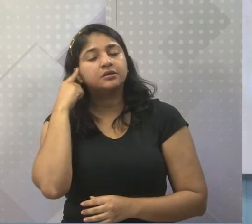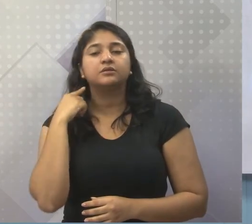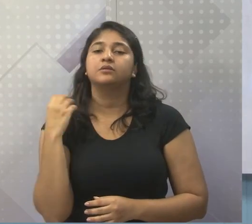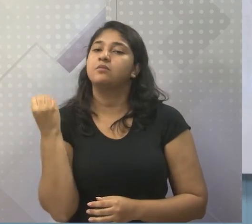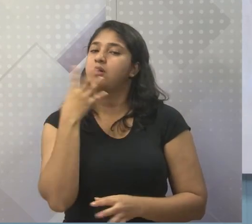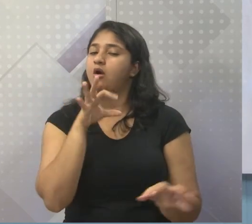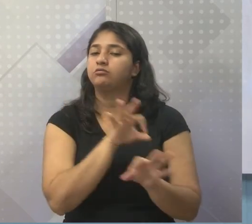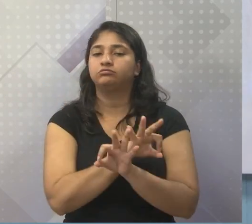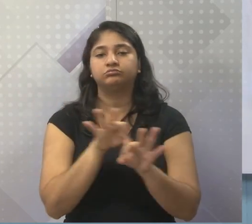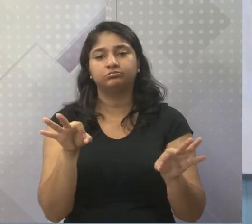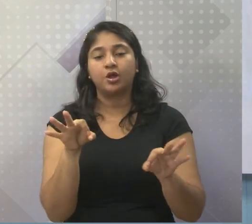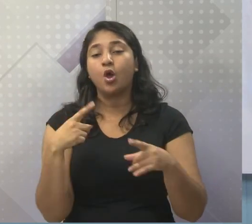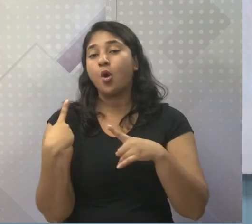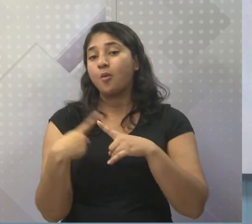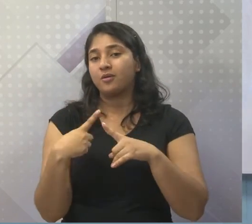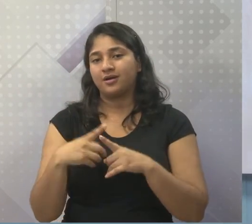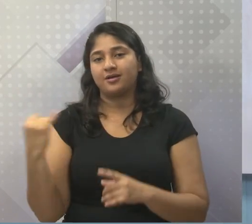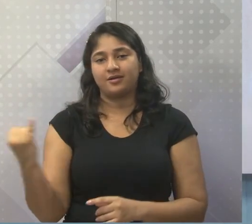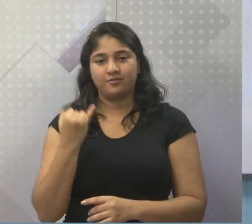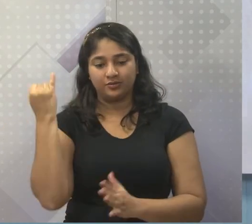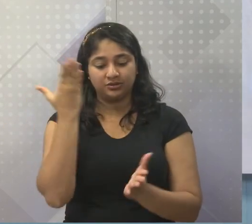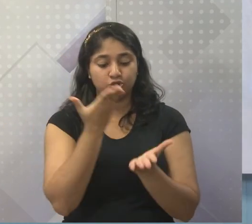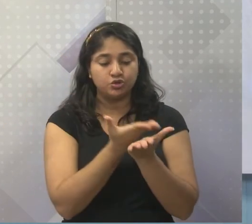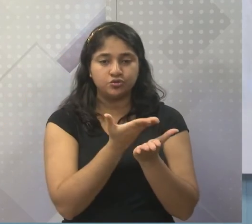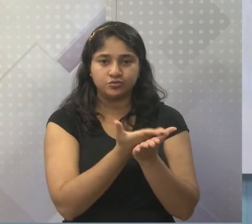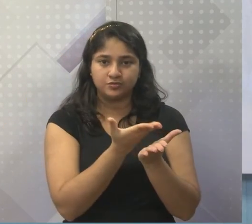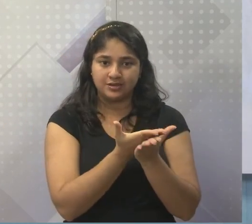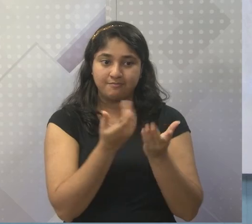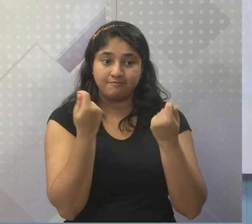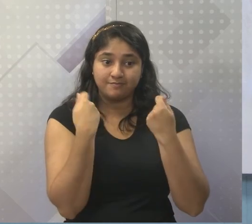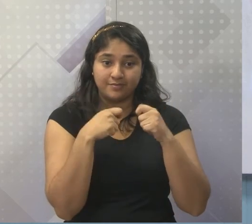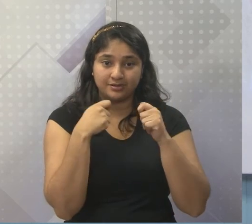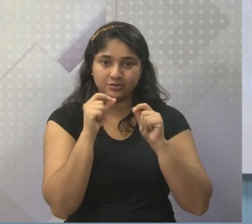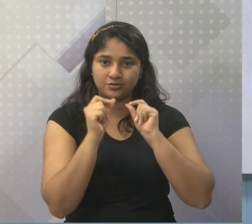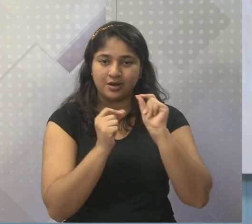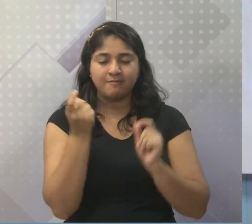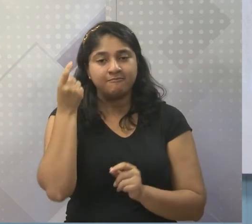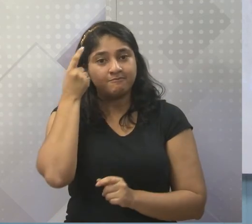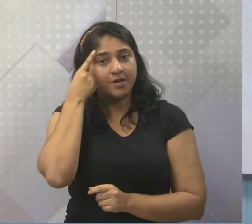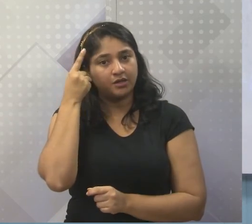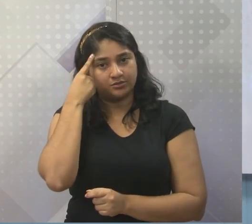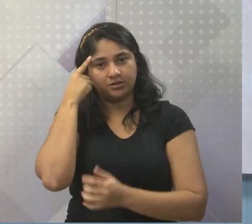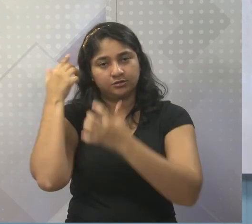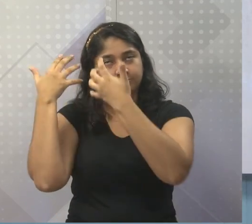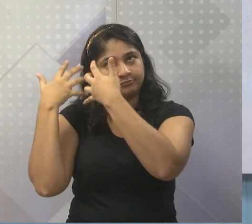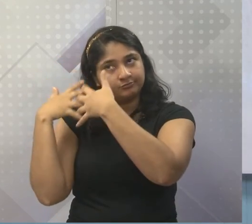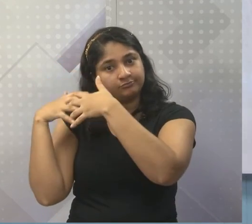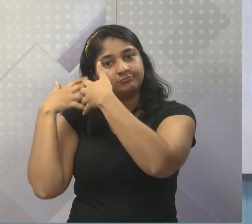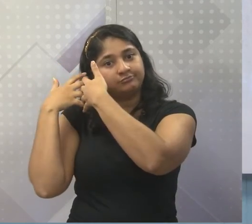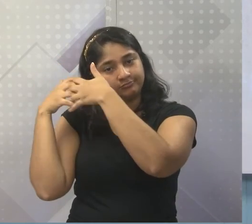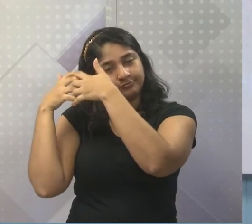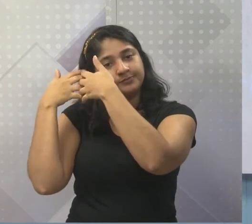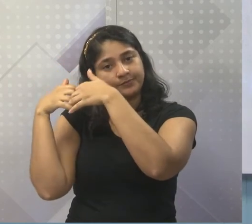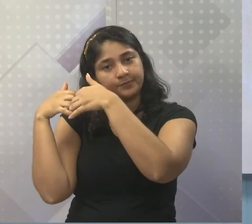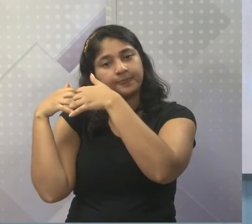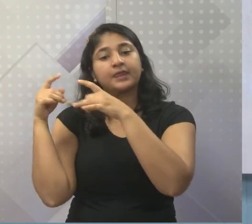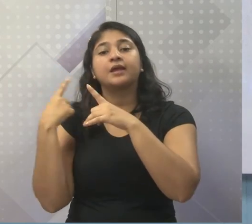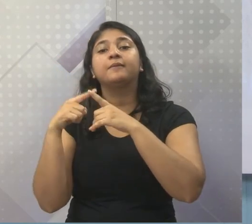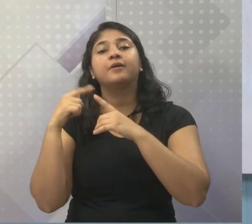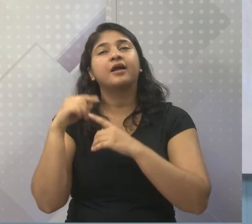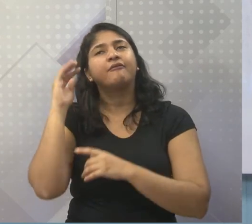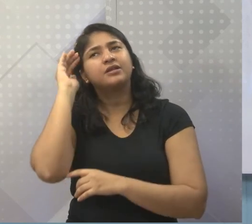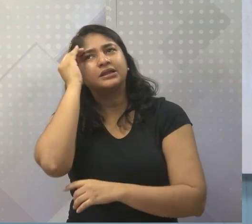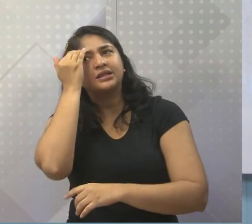meio caminho andado. Por quê? Porque o importante de estudar, gente, é a gente começar a pensar. E aí quando a gente pensa, a gente vai